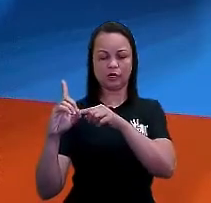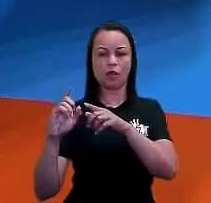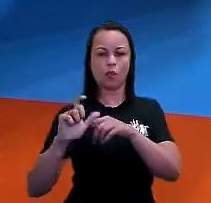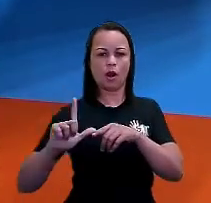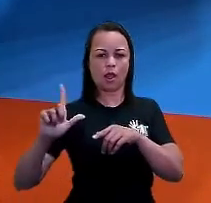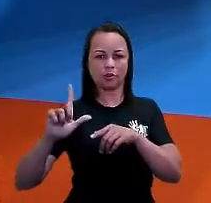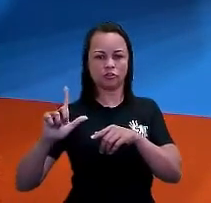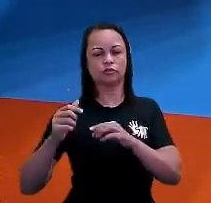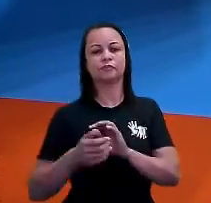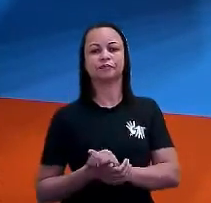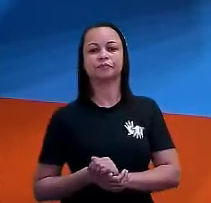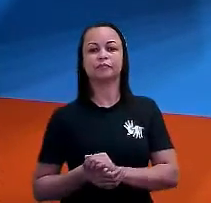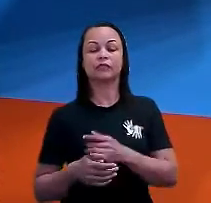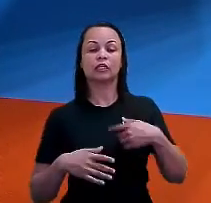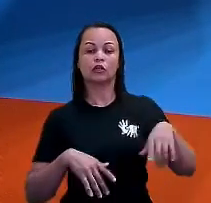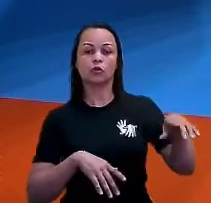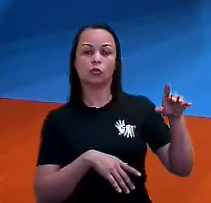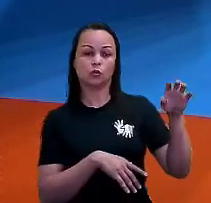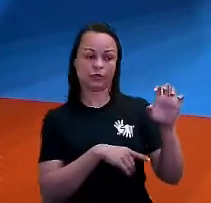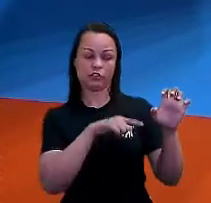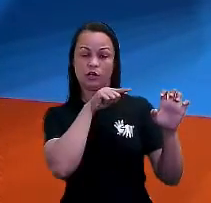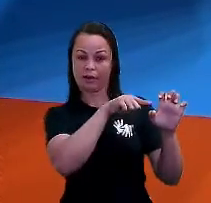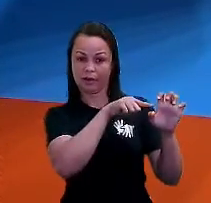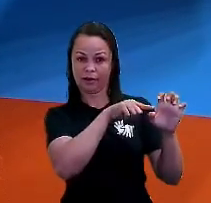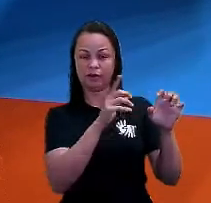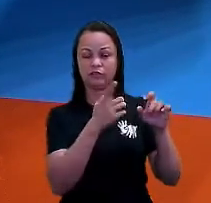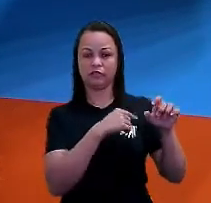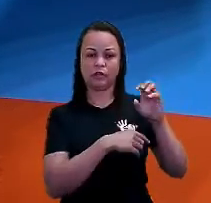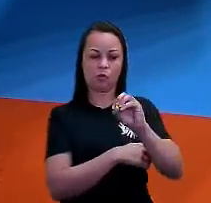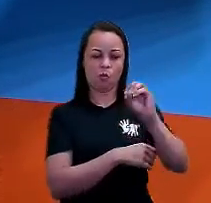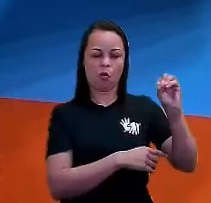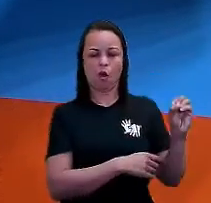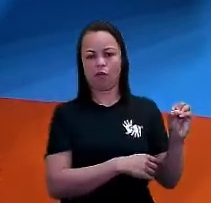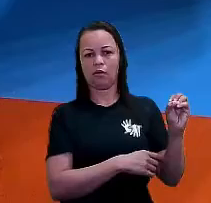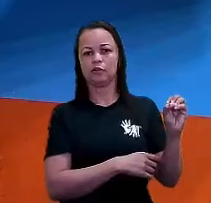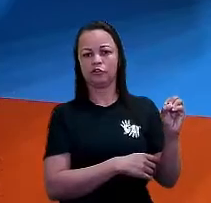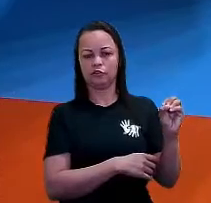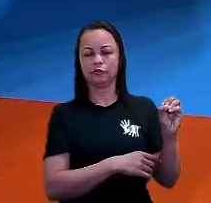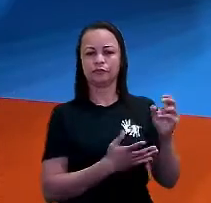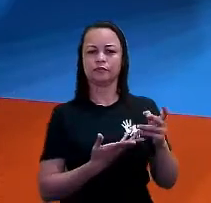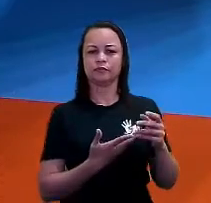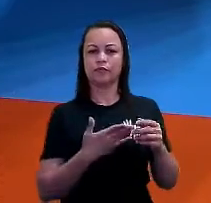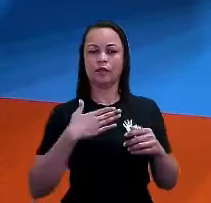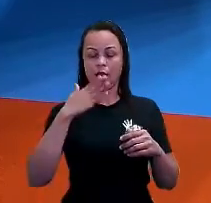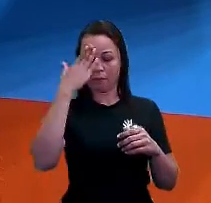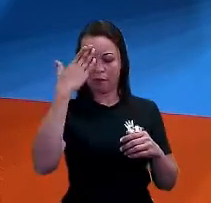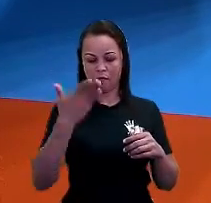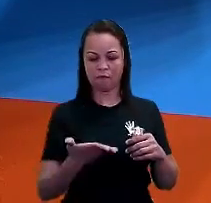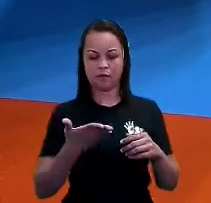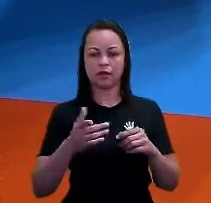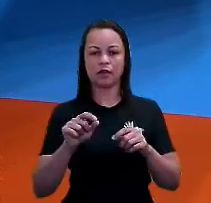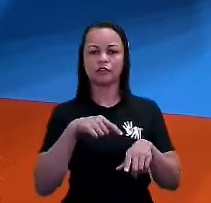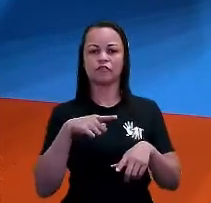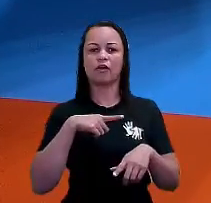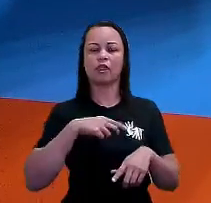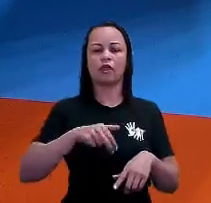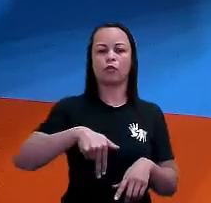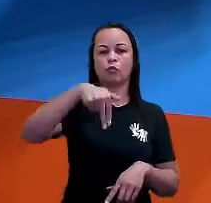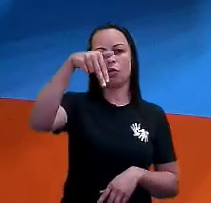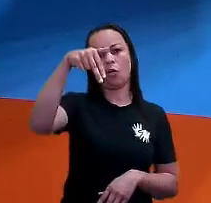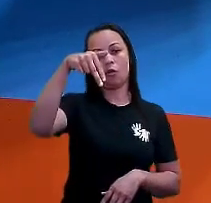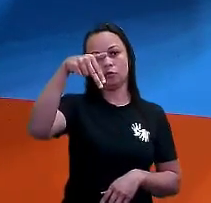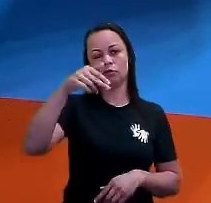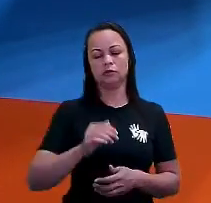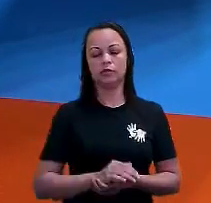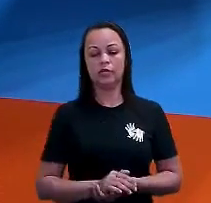ser o leste, o meu braço esquerdo vai estar para o oeste, tá certo? Na minha frente vai estar o norte e